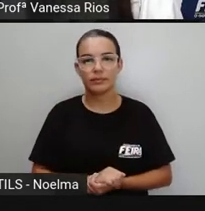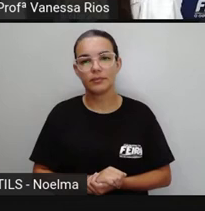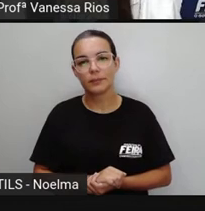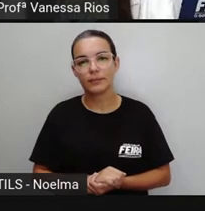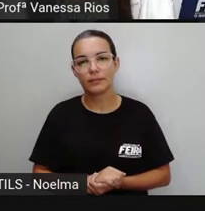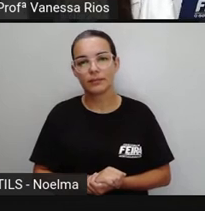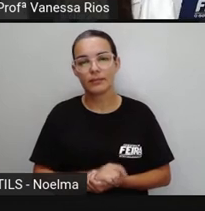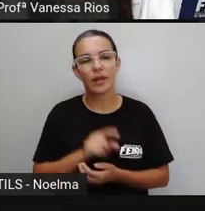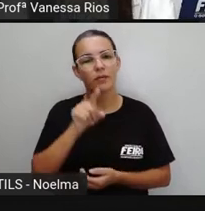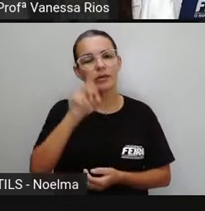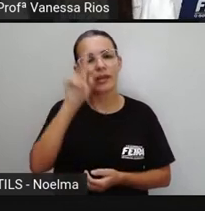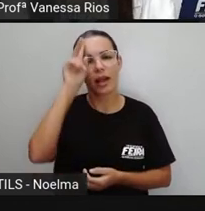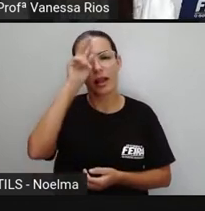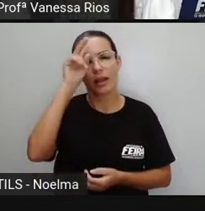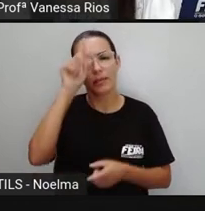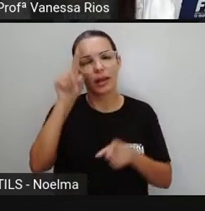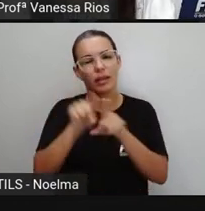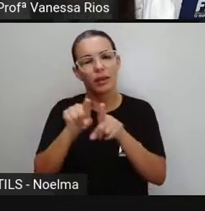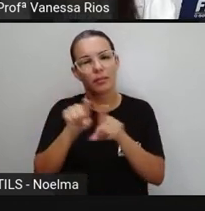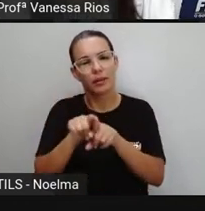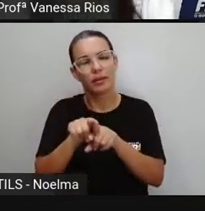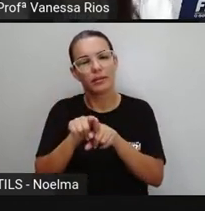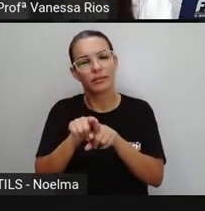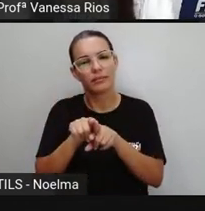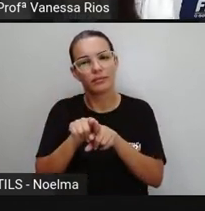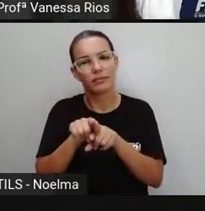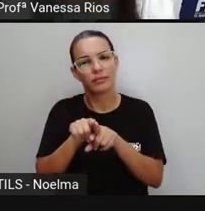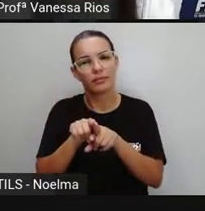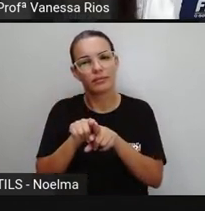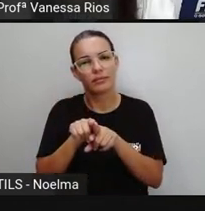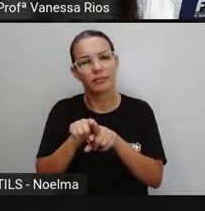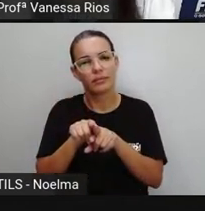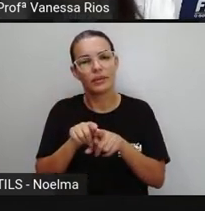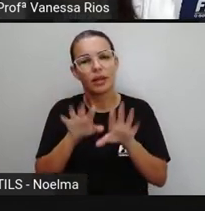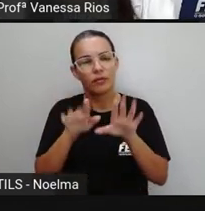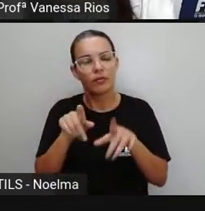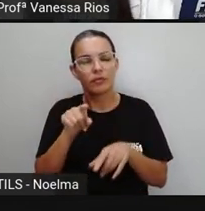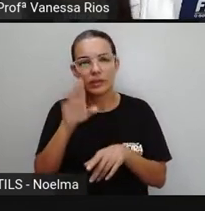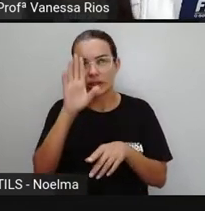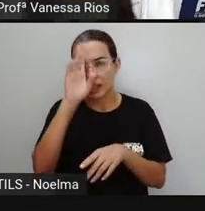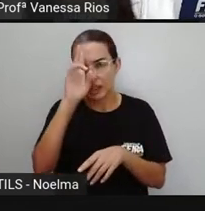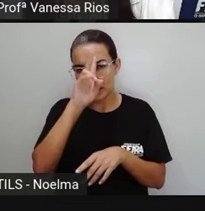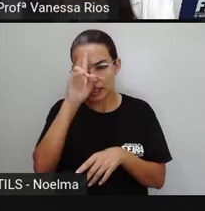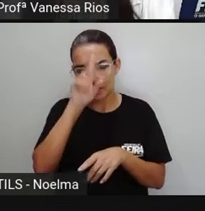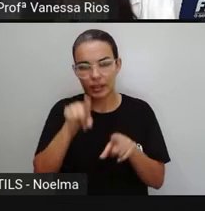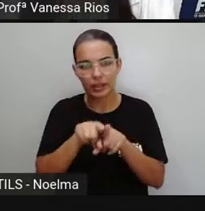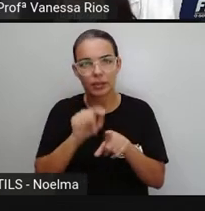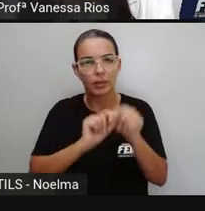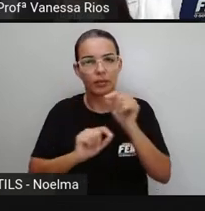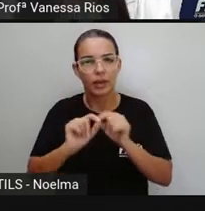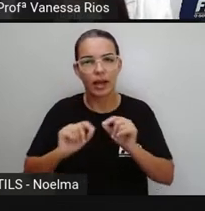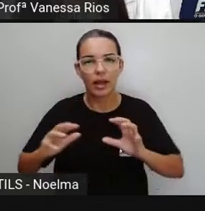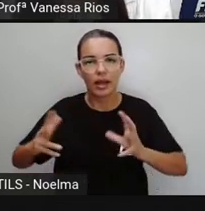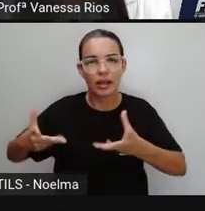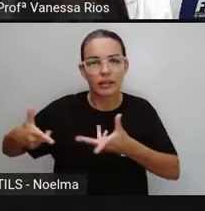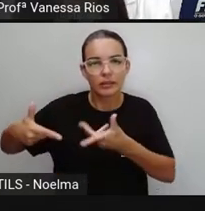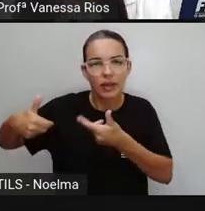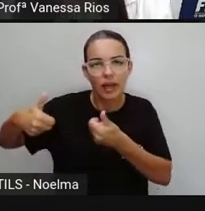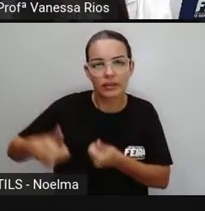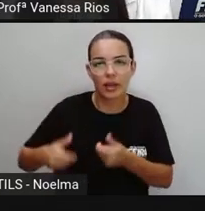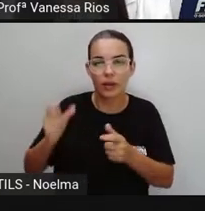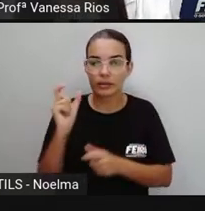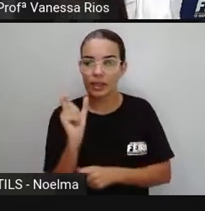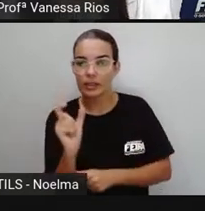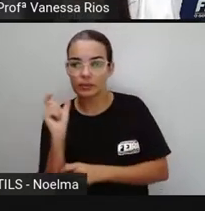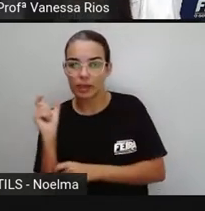E aí você lembra também, né, porque a gente também já observou, sobre a classificação